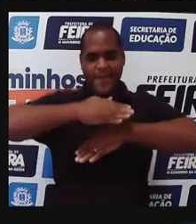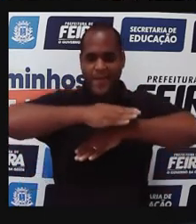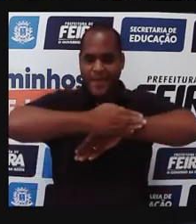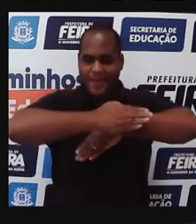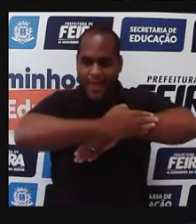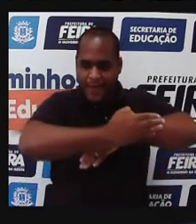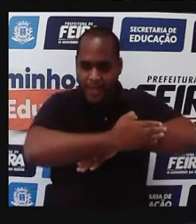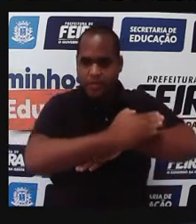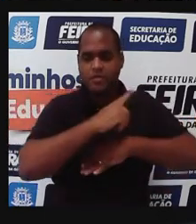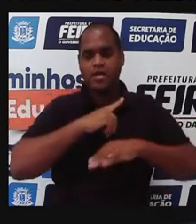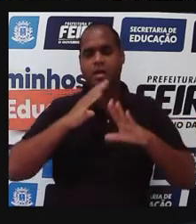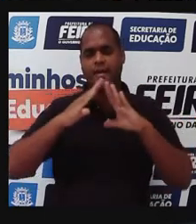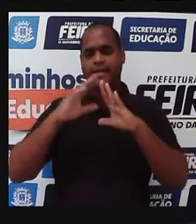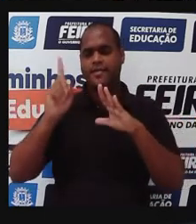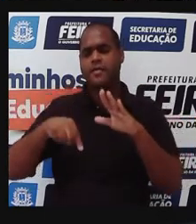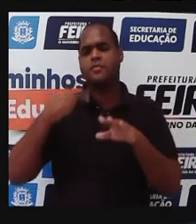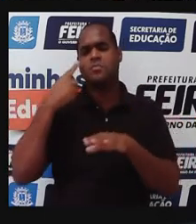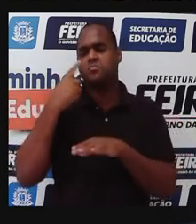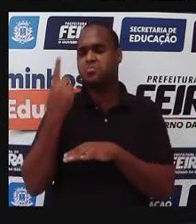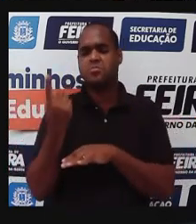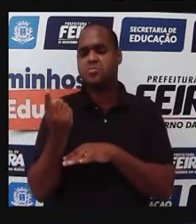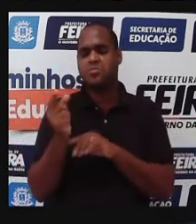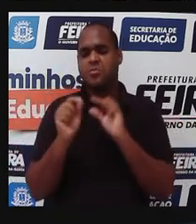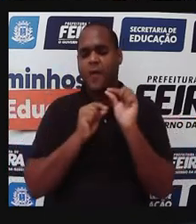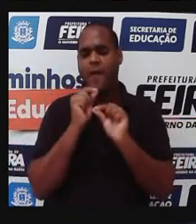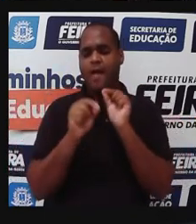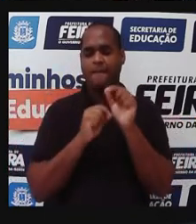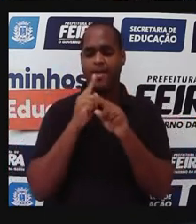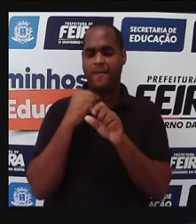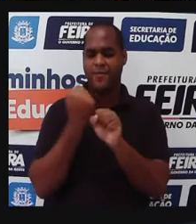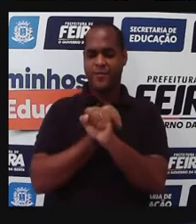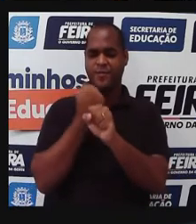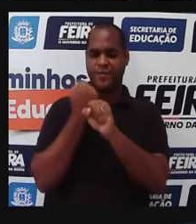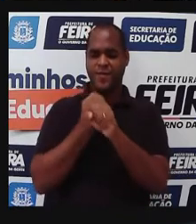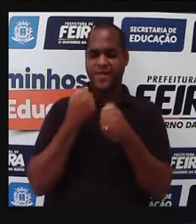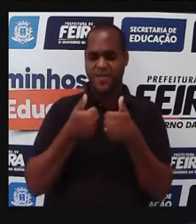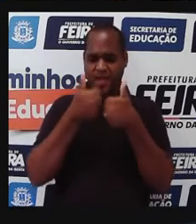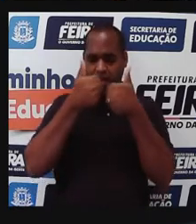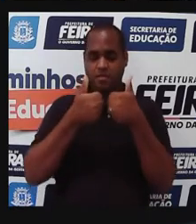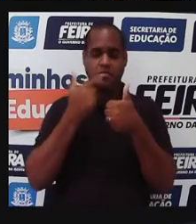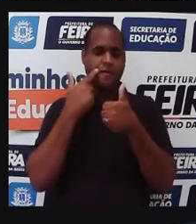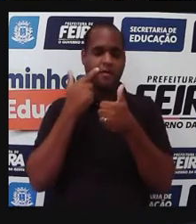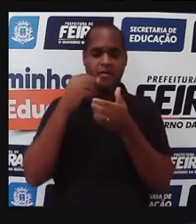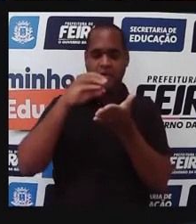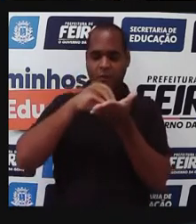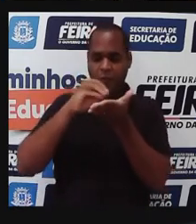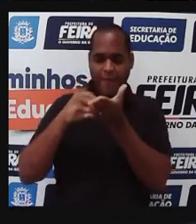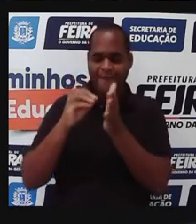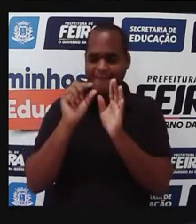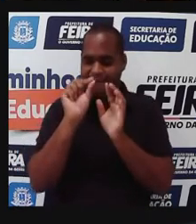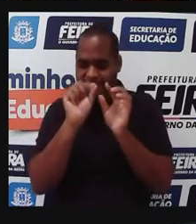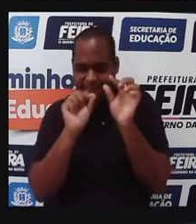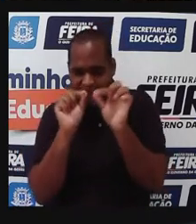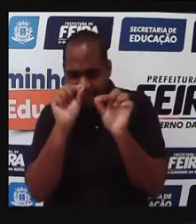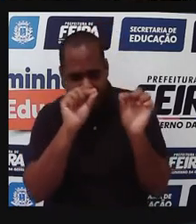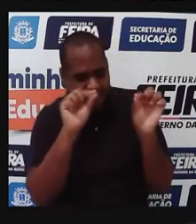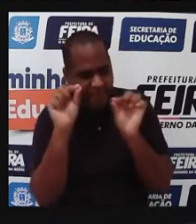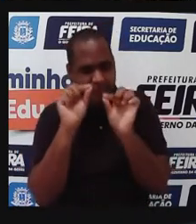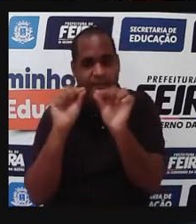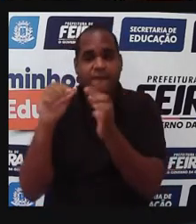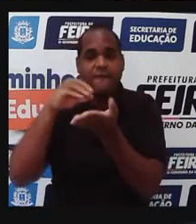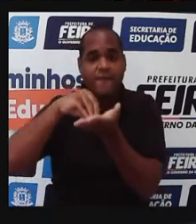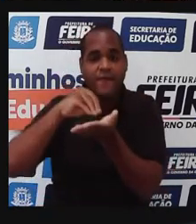casas que tem, que não foram bem construídas, então, tem espaços, buraquinhos em que esses